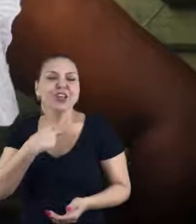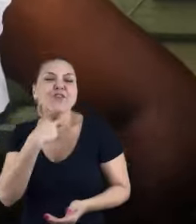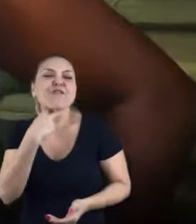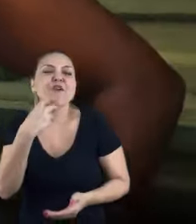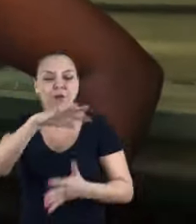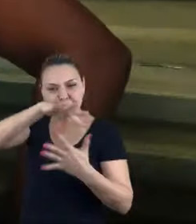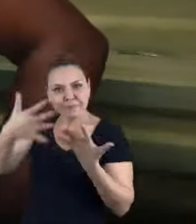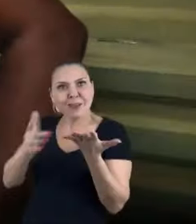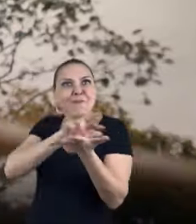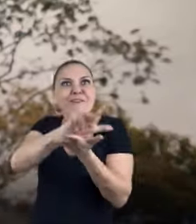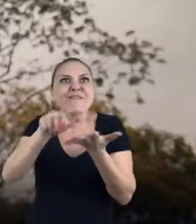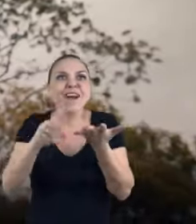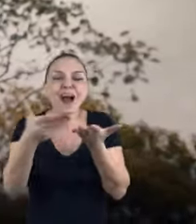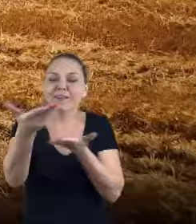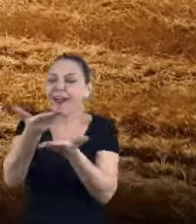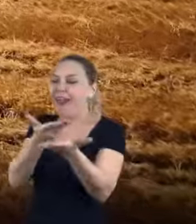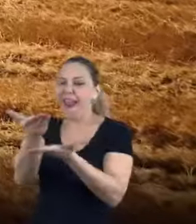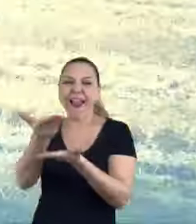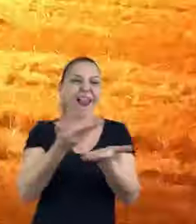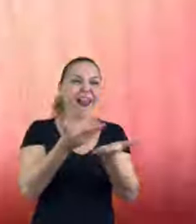Todos os sotaques.